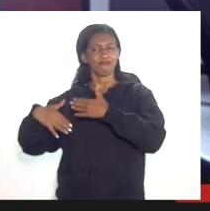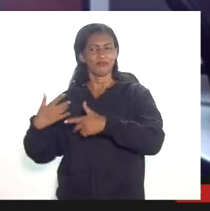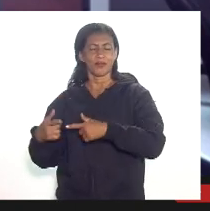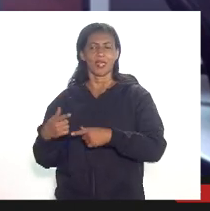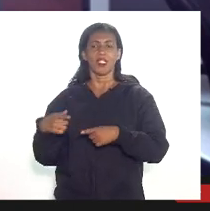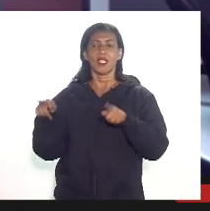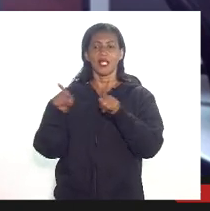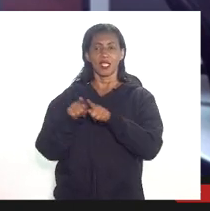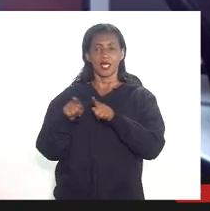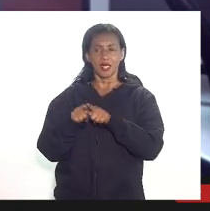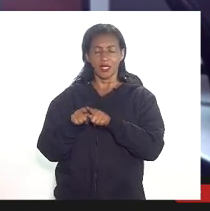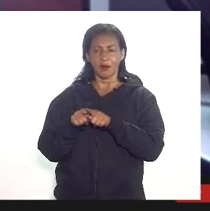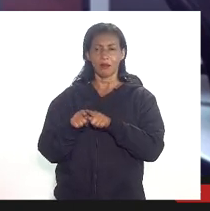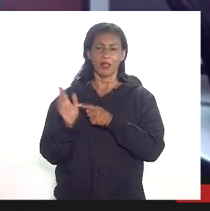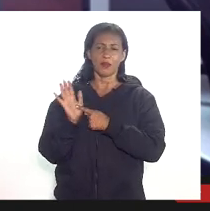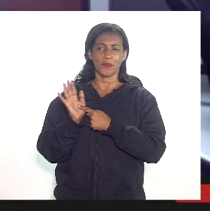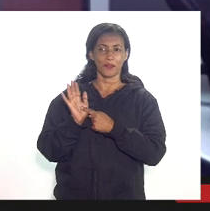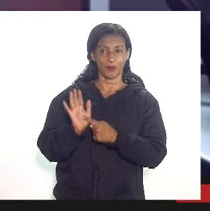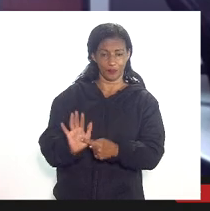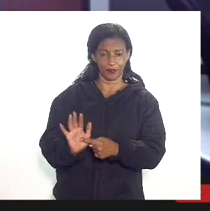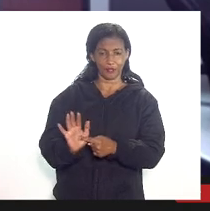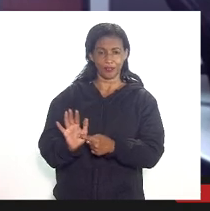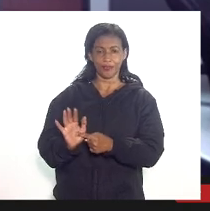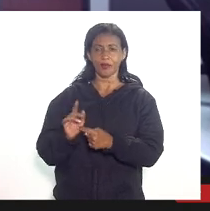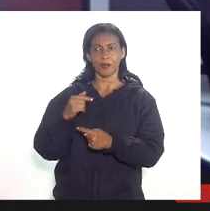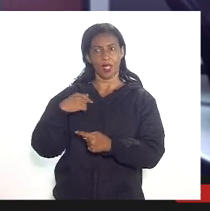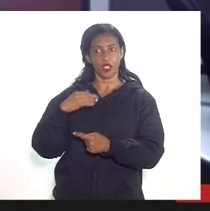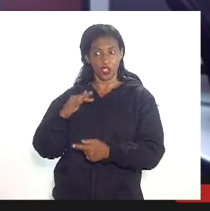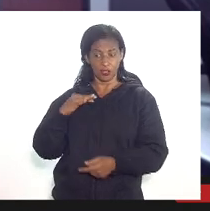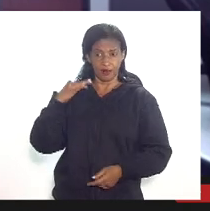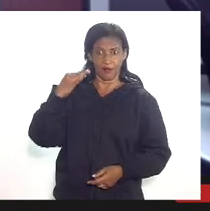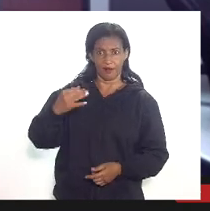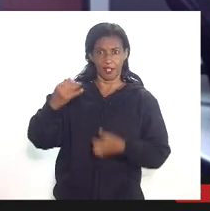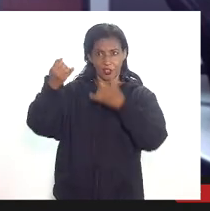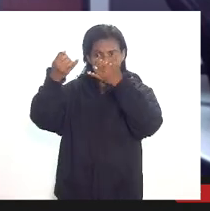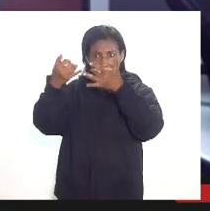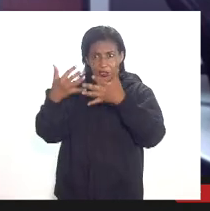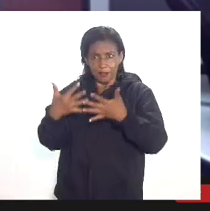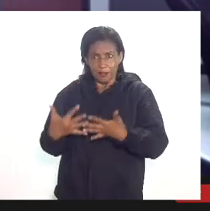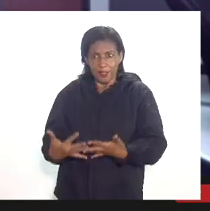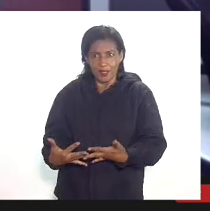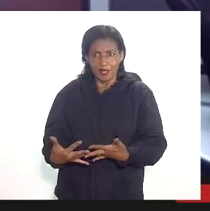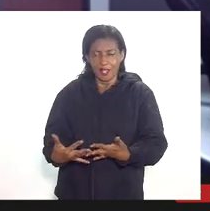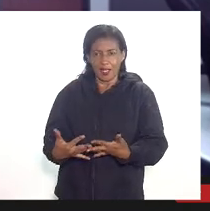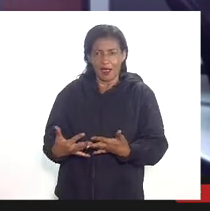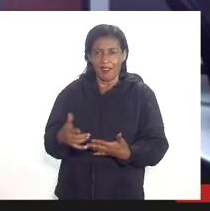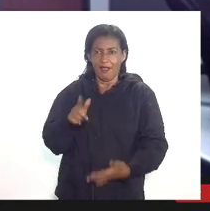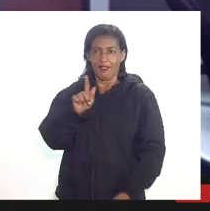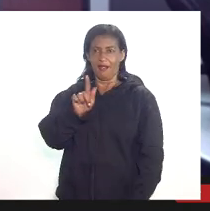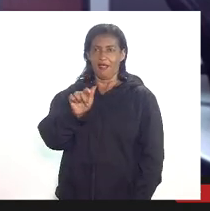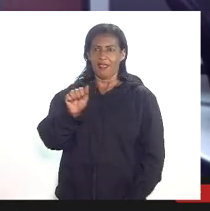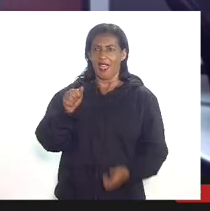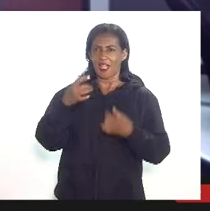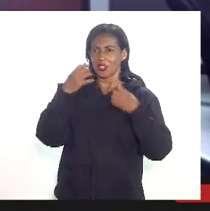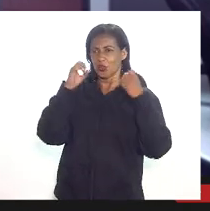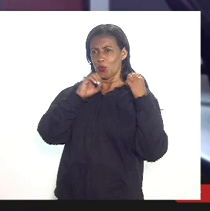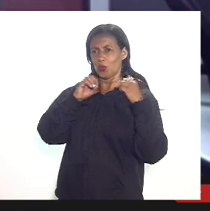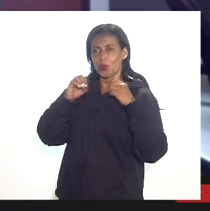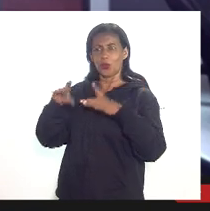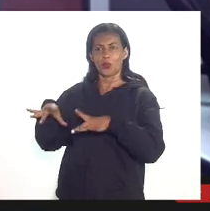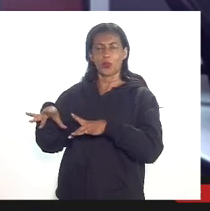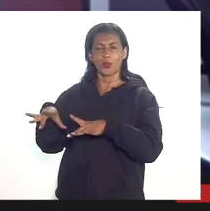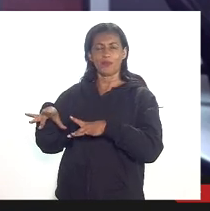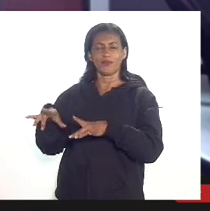ainda algo que a gente vai abordar com mais detalhe à frente provisão de gastos com abandono e